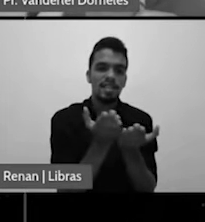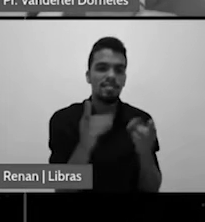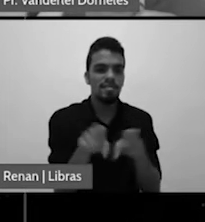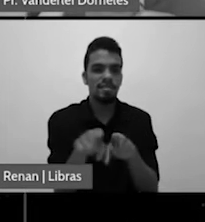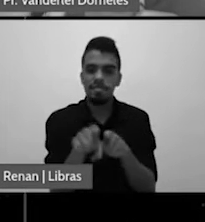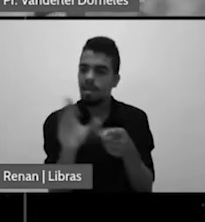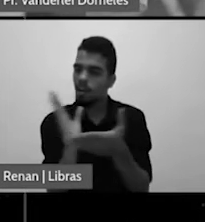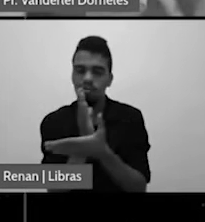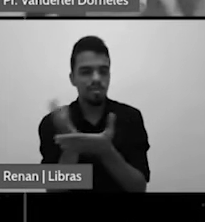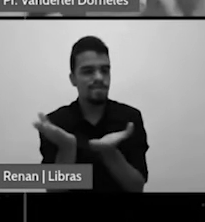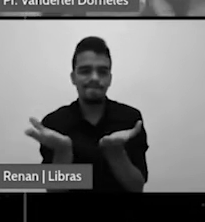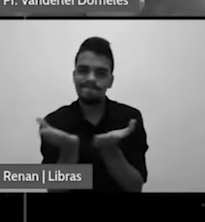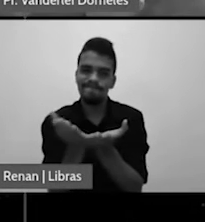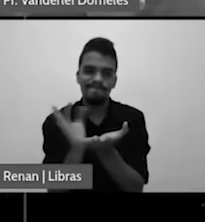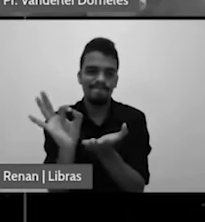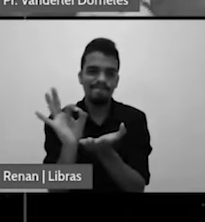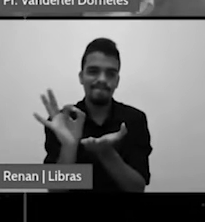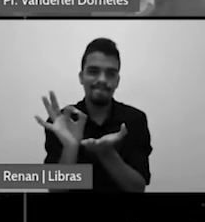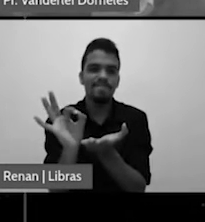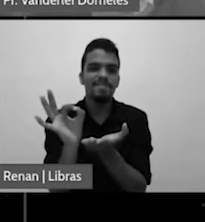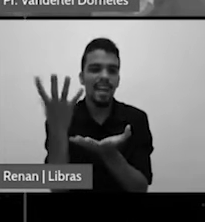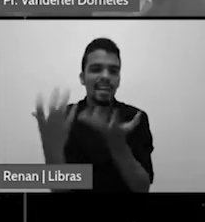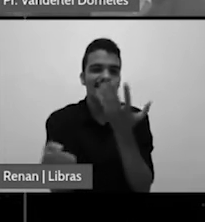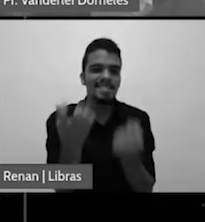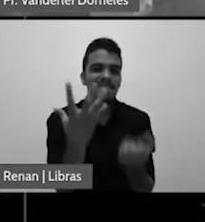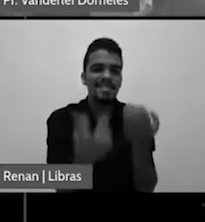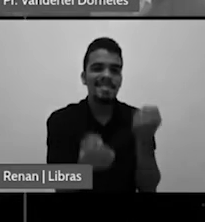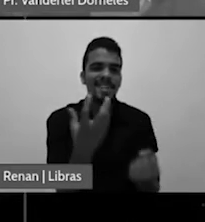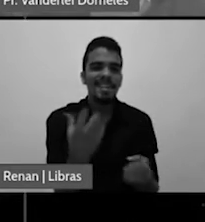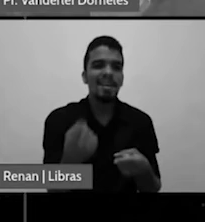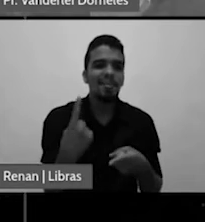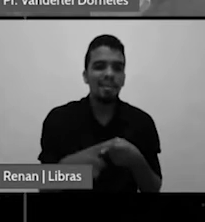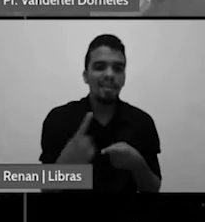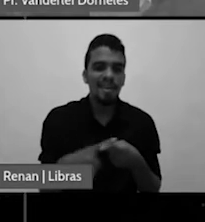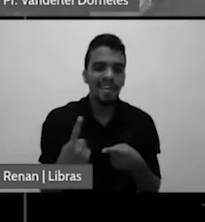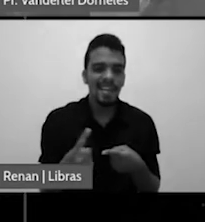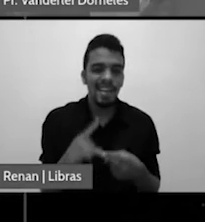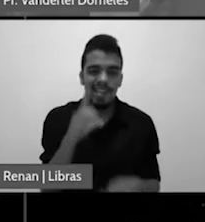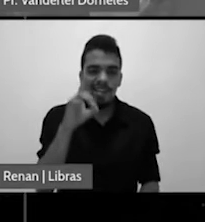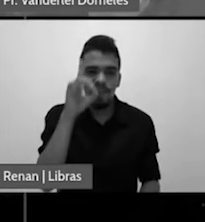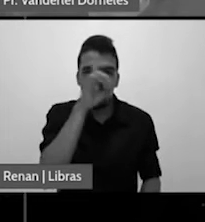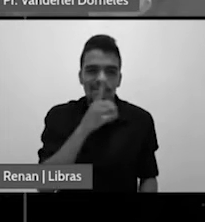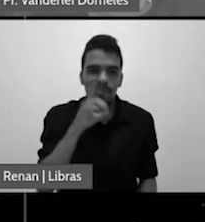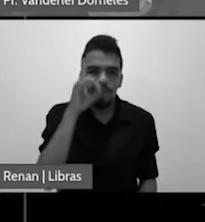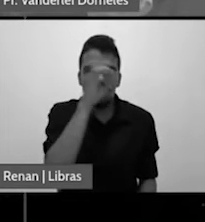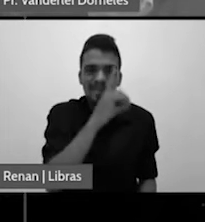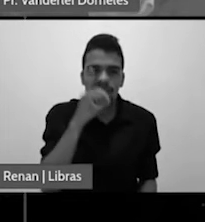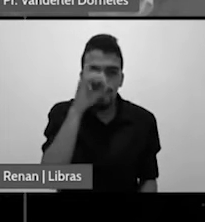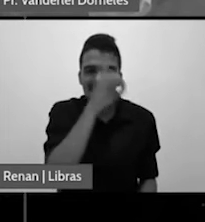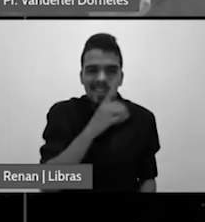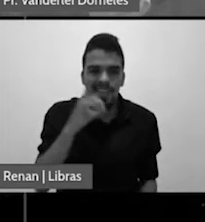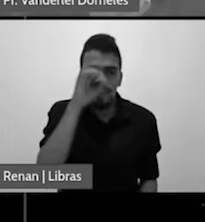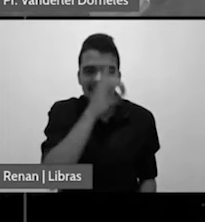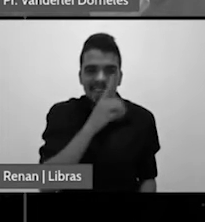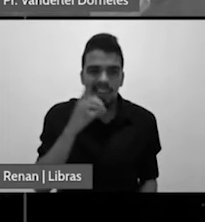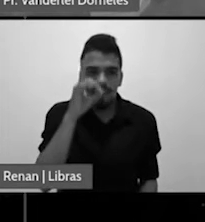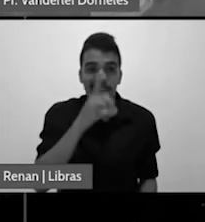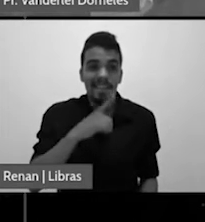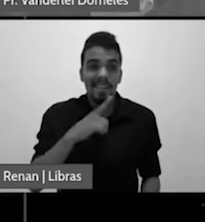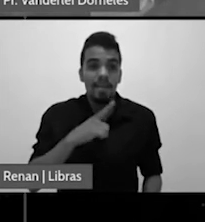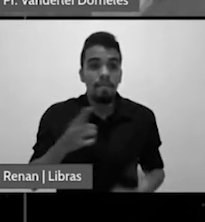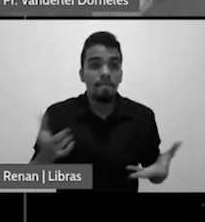têm religião porque agora então a questão do domingo adquiriu uma uma motivação